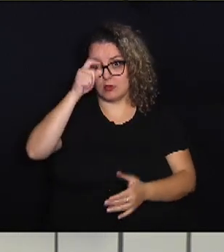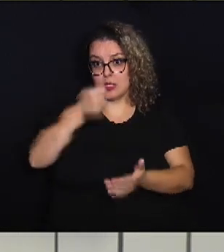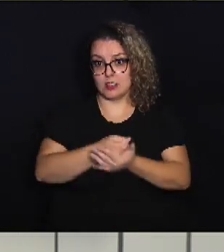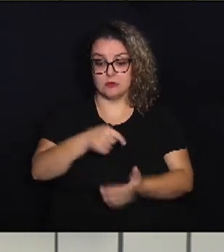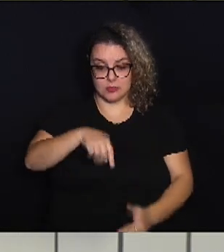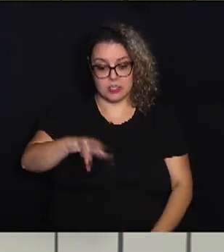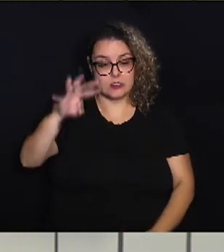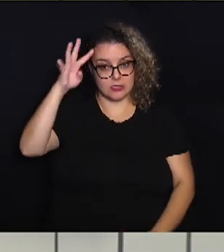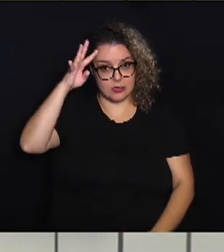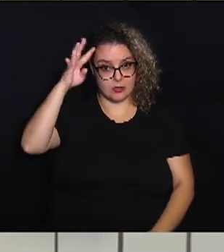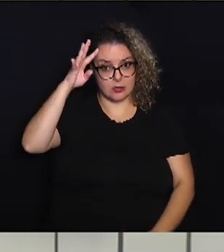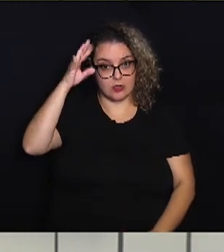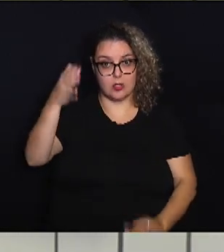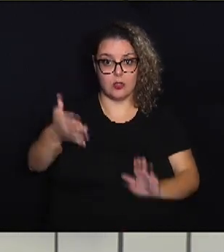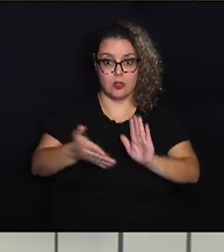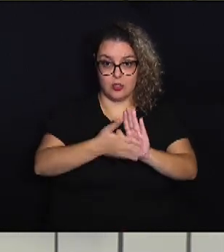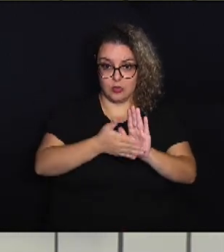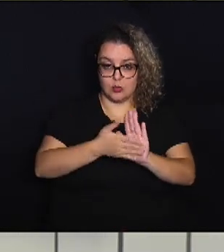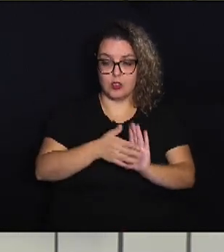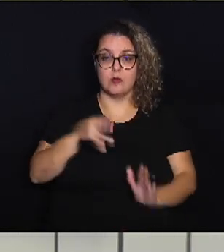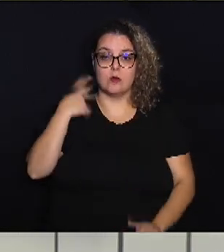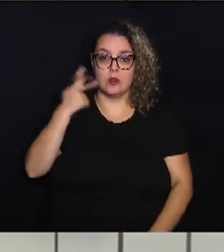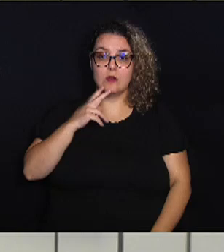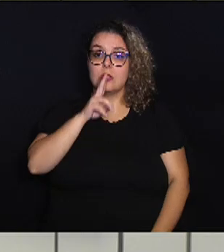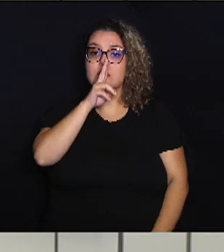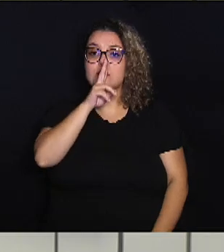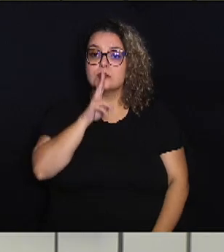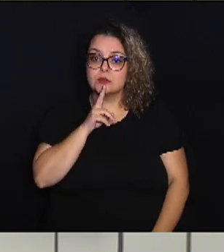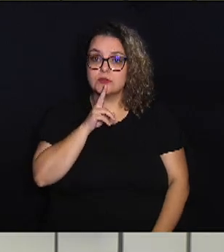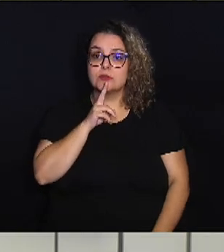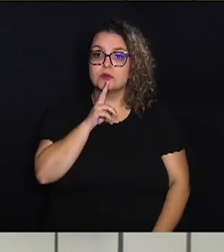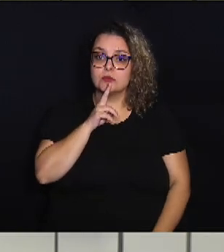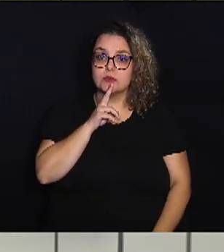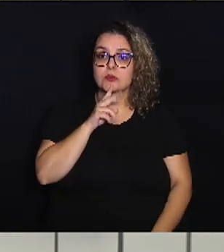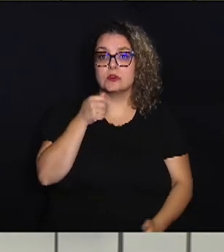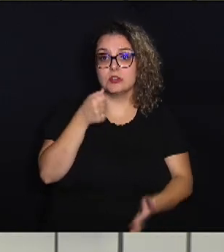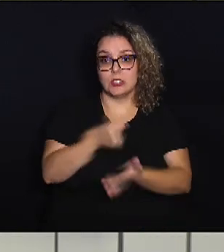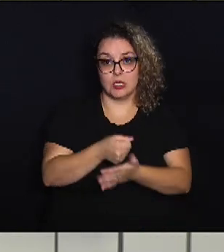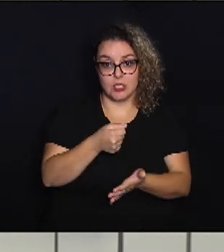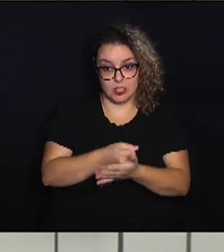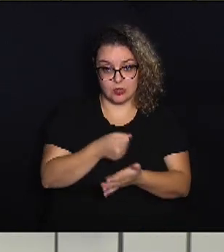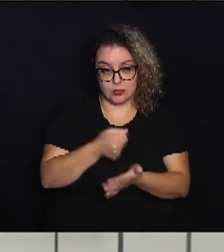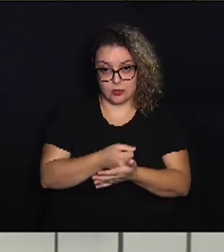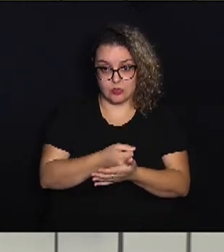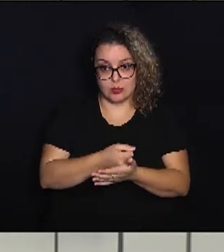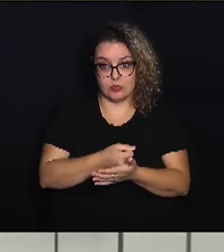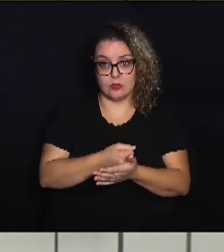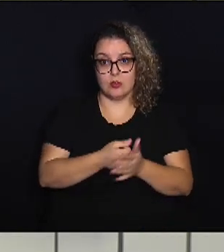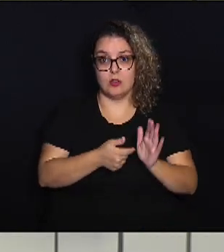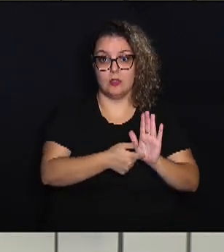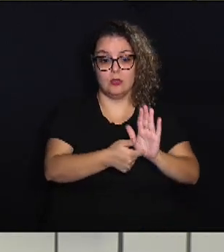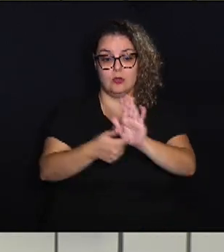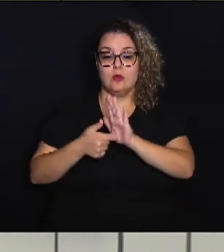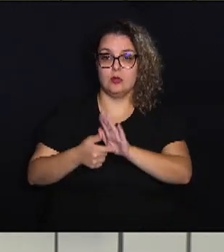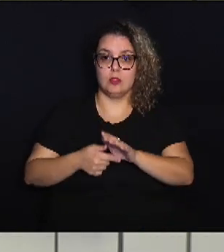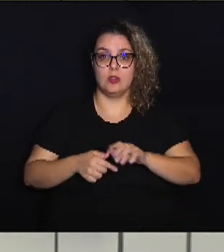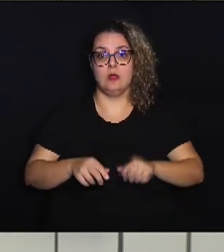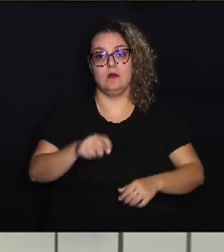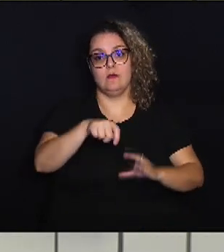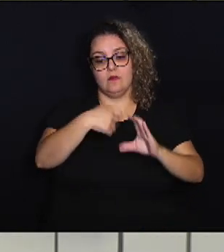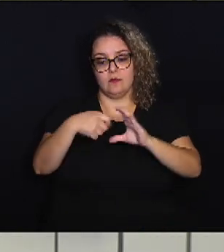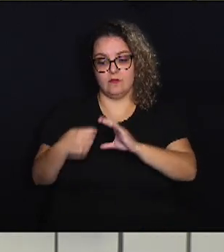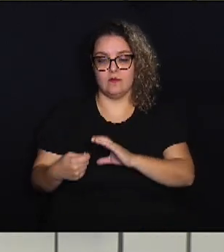quarta-feira proposição do vereador Nelson Osseri, que torna obrigatória a exibição de vídeos educativos